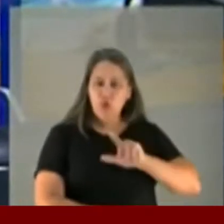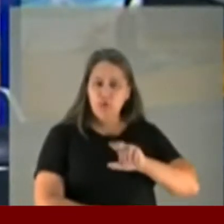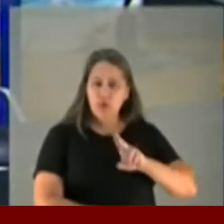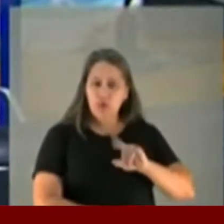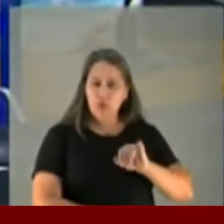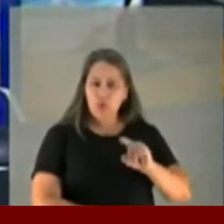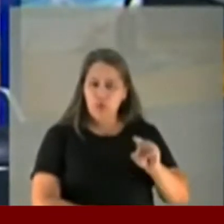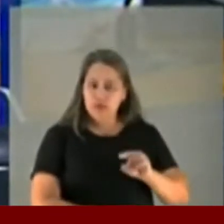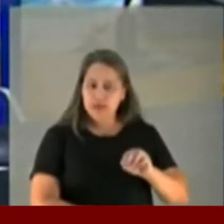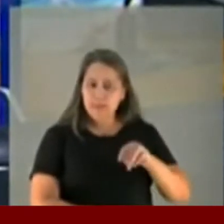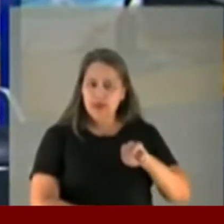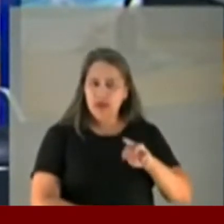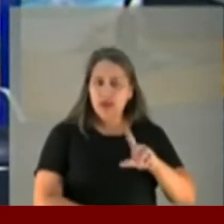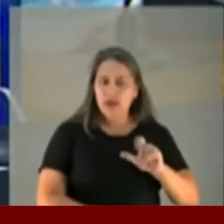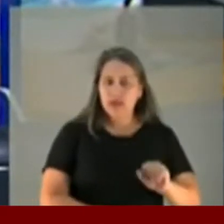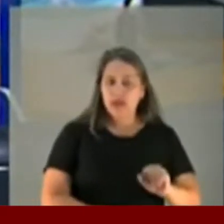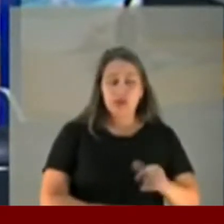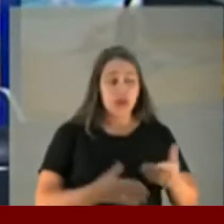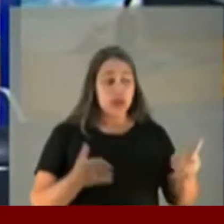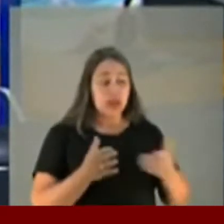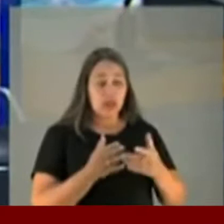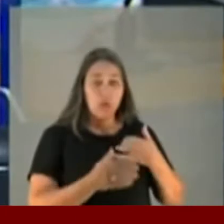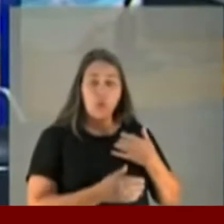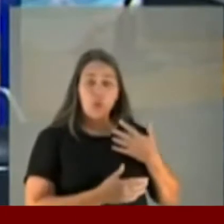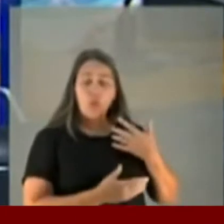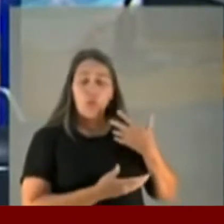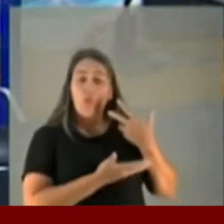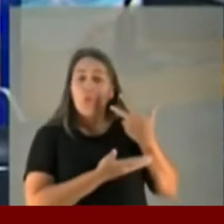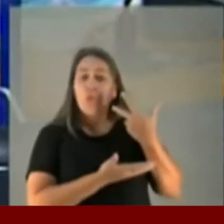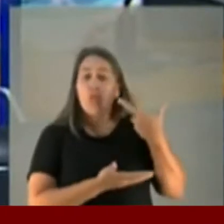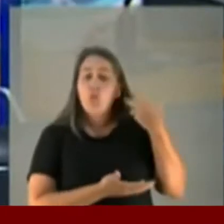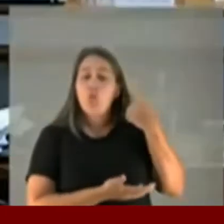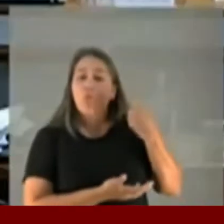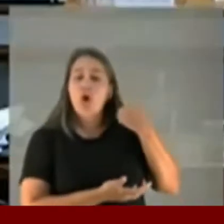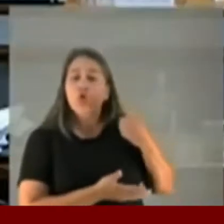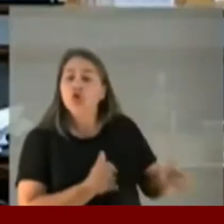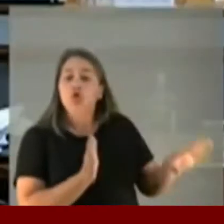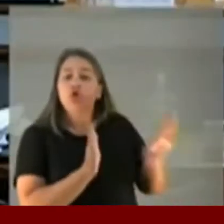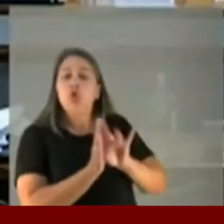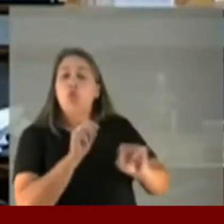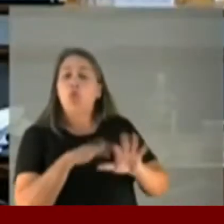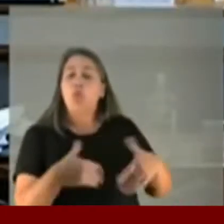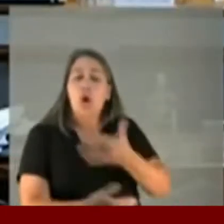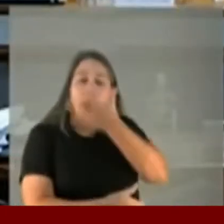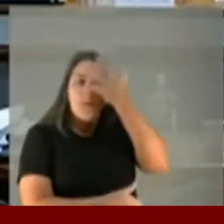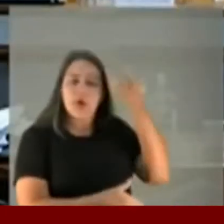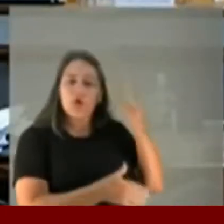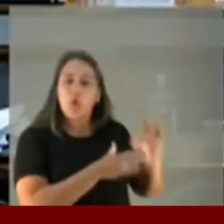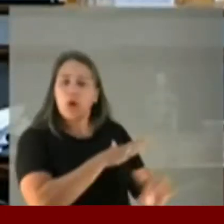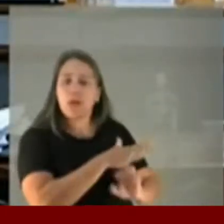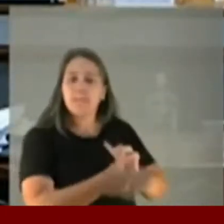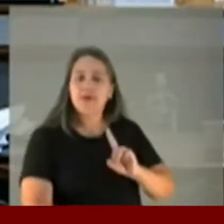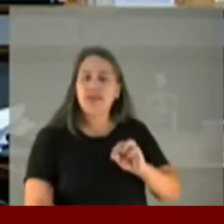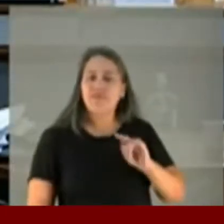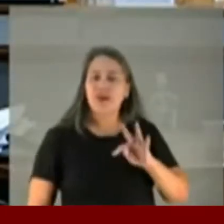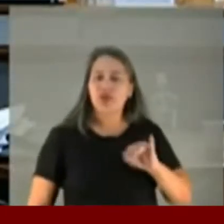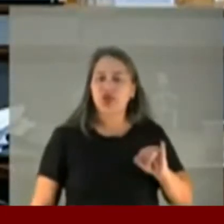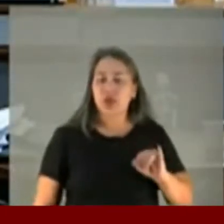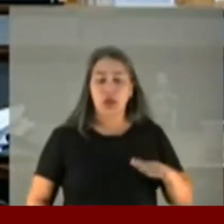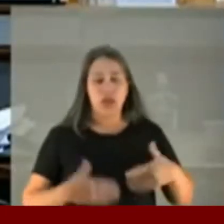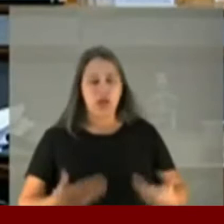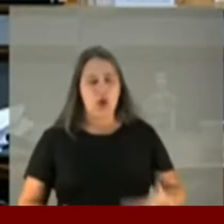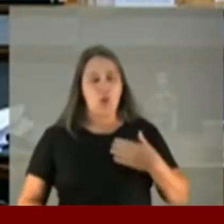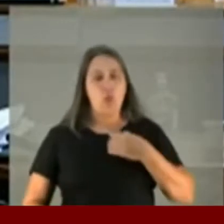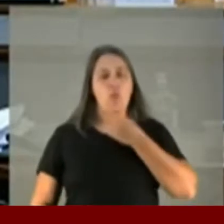Nunca viu? Não. Esse áudio chegou de quem exatamente, da Davat, que passou para o senhor Cristiano? O quando o senhor Luiz Miranda esteve aqui depondo